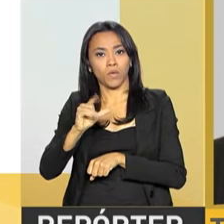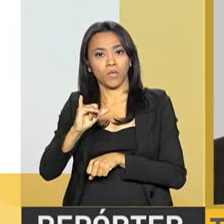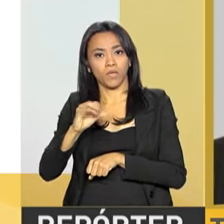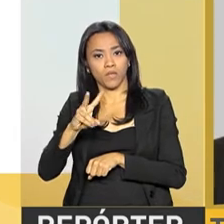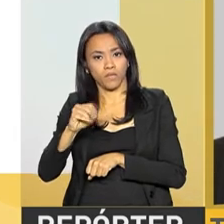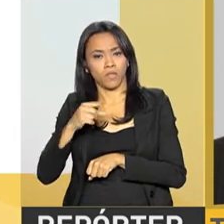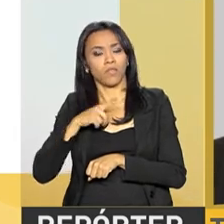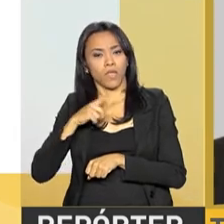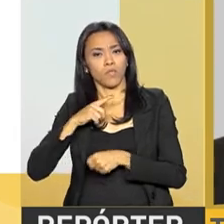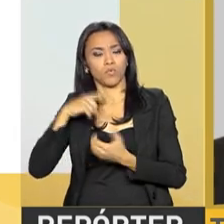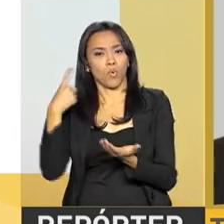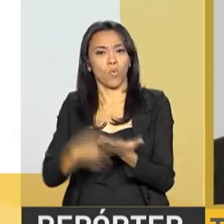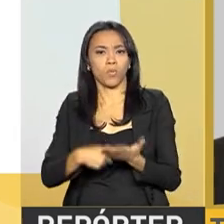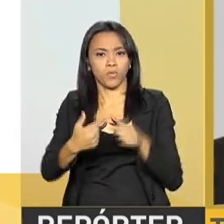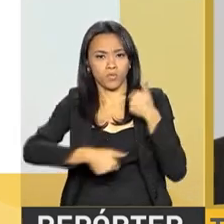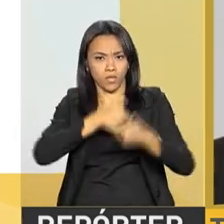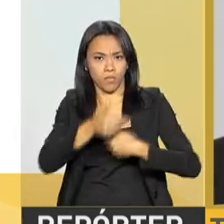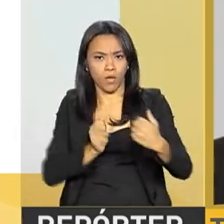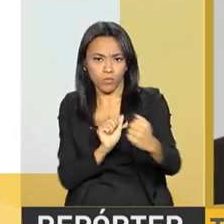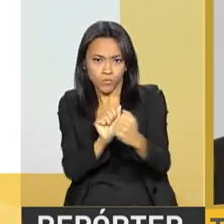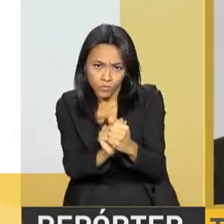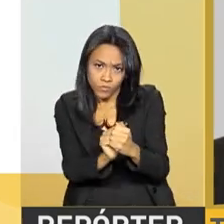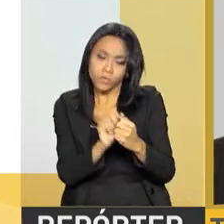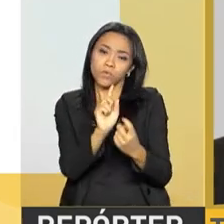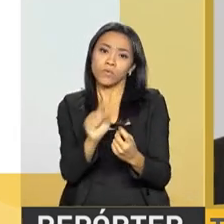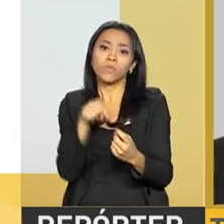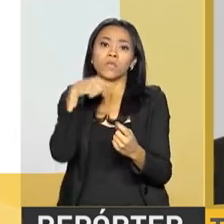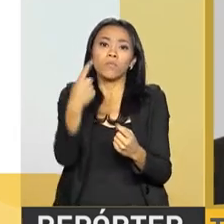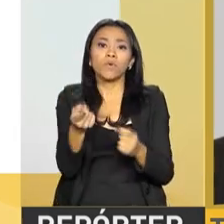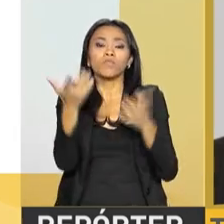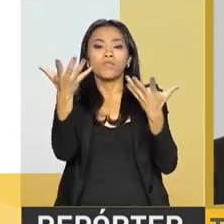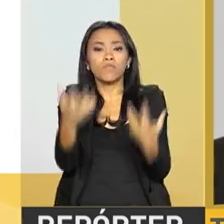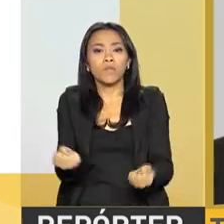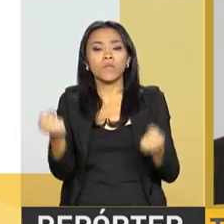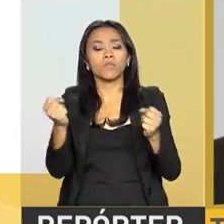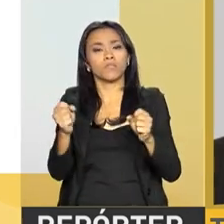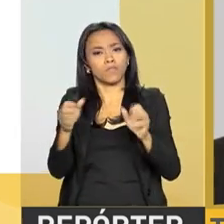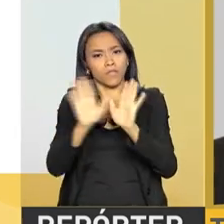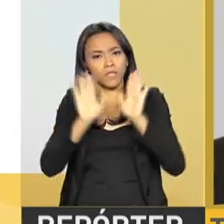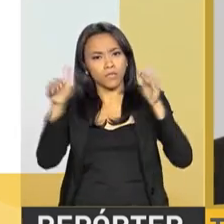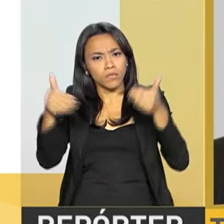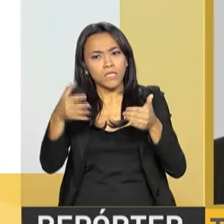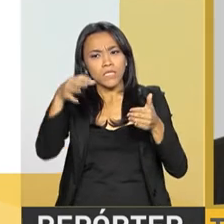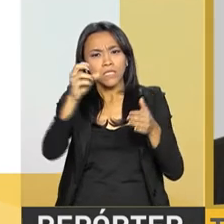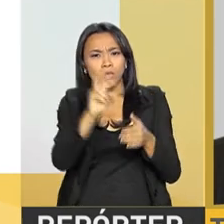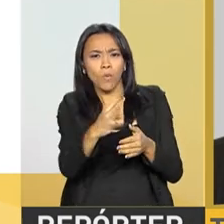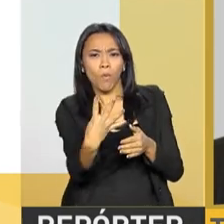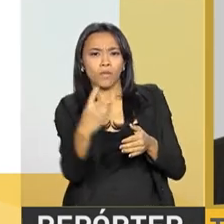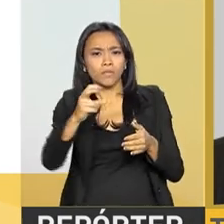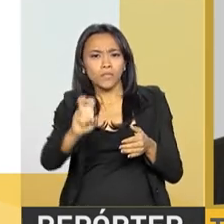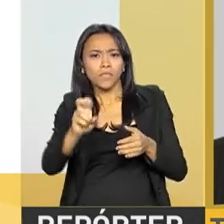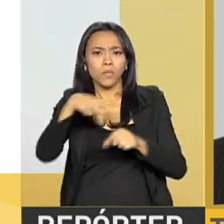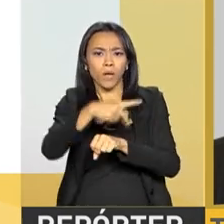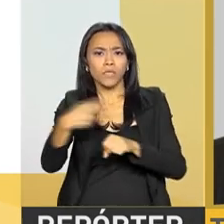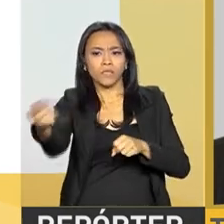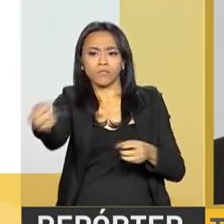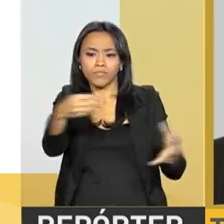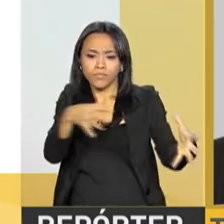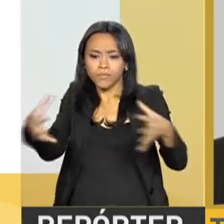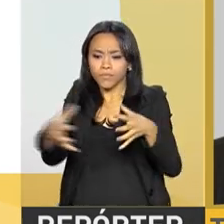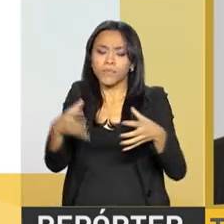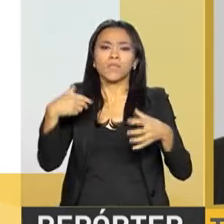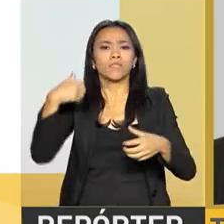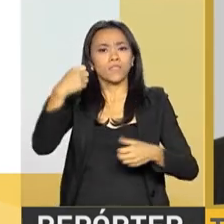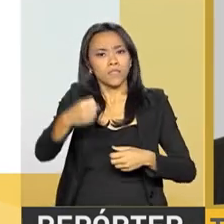já vem de algum tempo. E o ano que vem vamos fazer um simpósio em Brasília com mais quatro ou cinco países. E vamos assim, semestre a semestre, estudando,